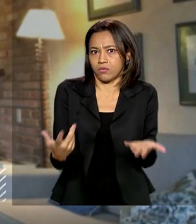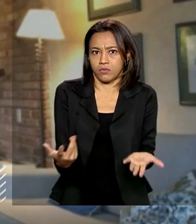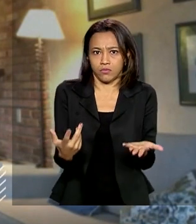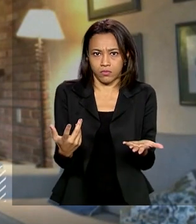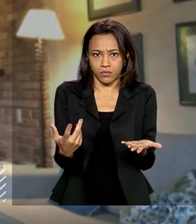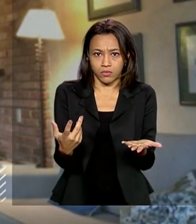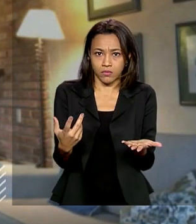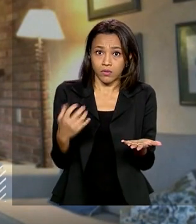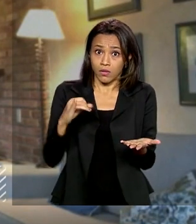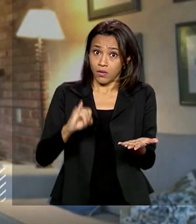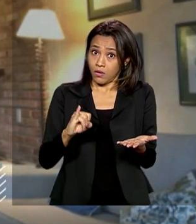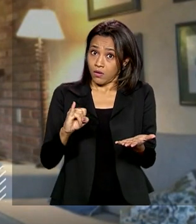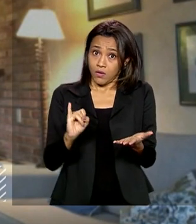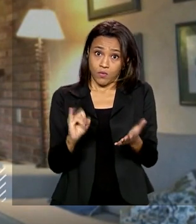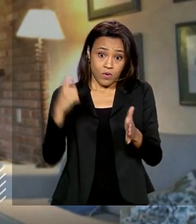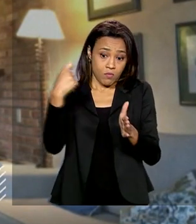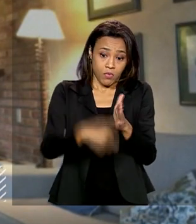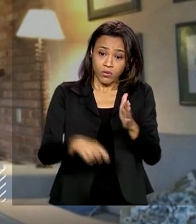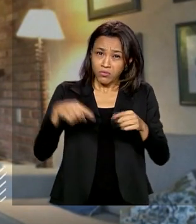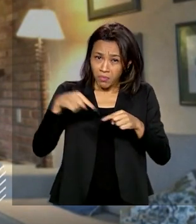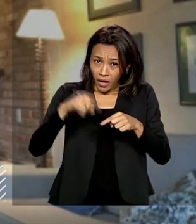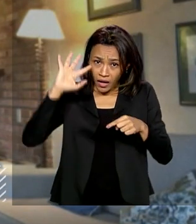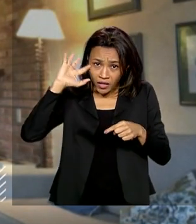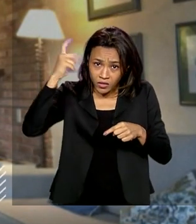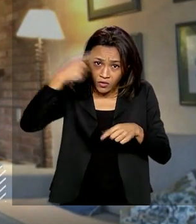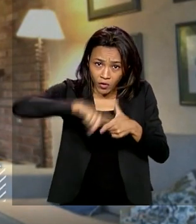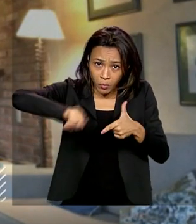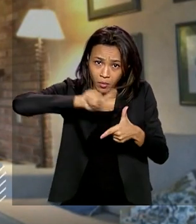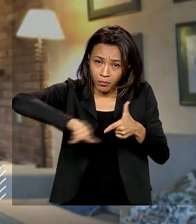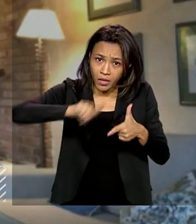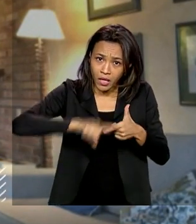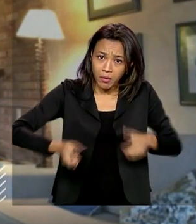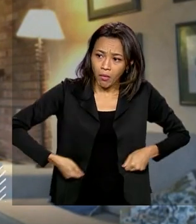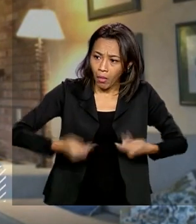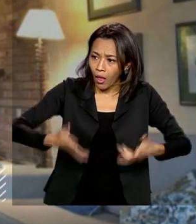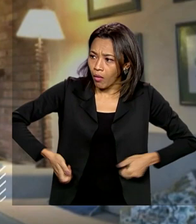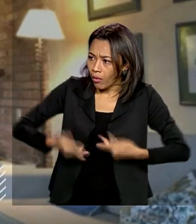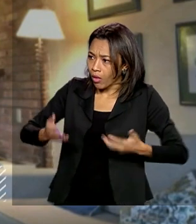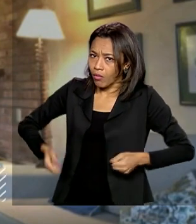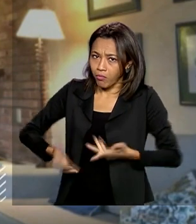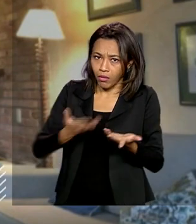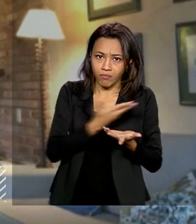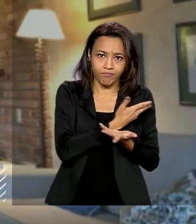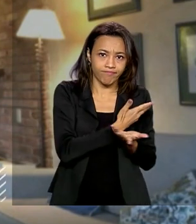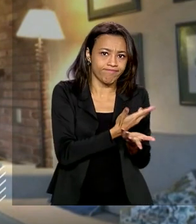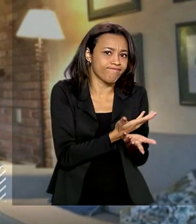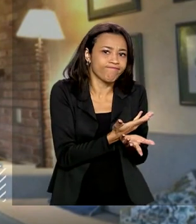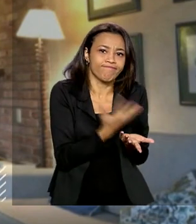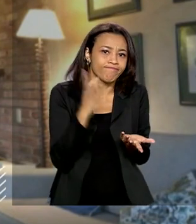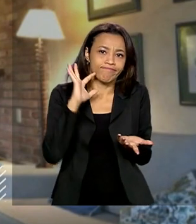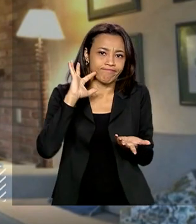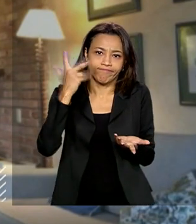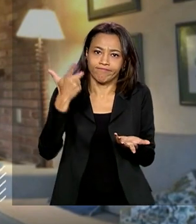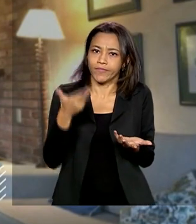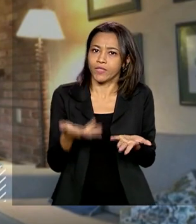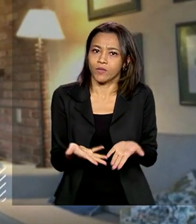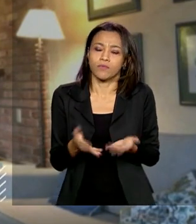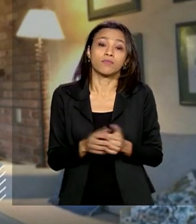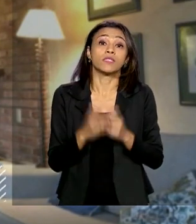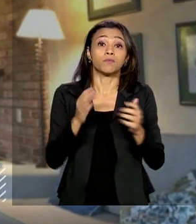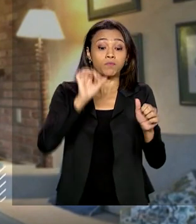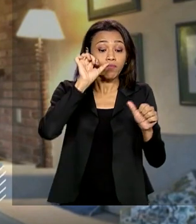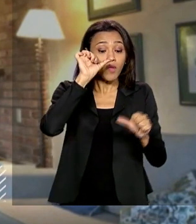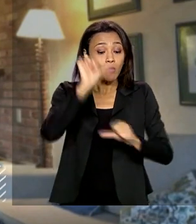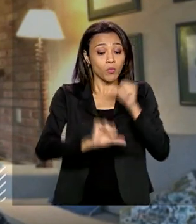saída do aumento de imposto para resolver o problema da gastança. Portanto, você fazer uma reforma